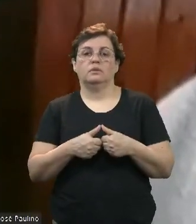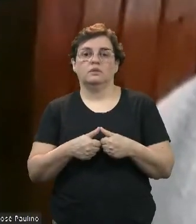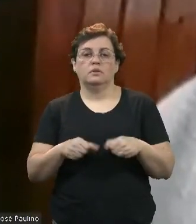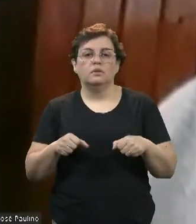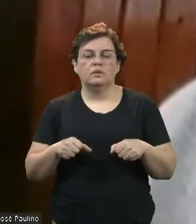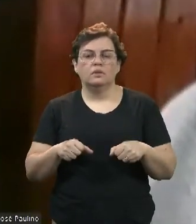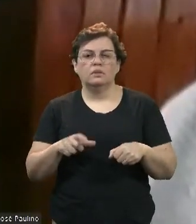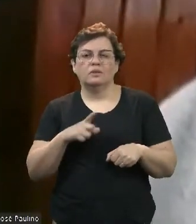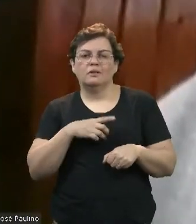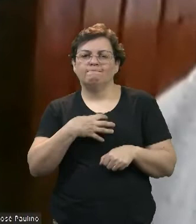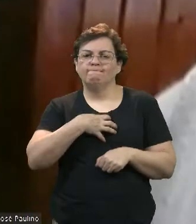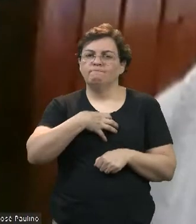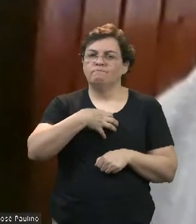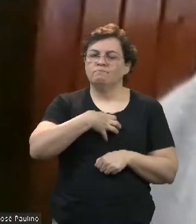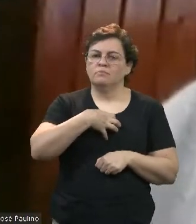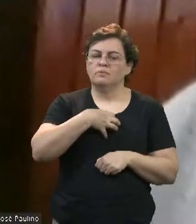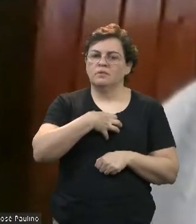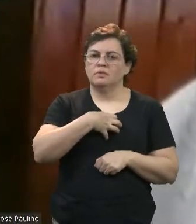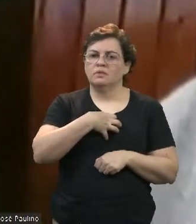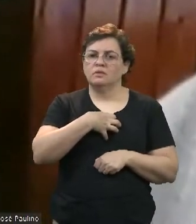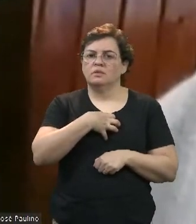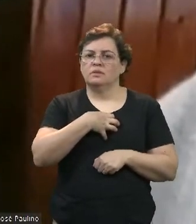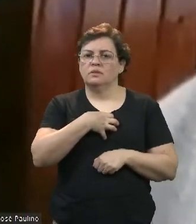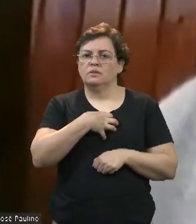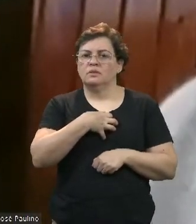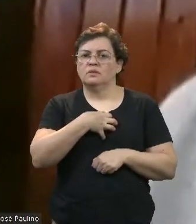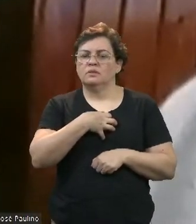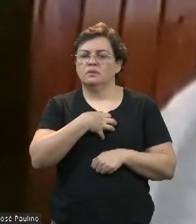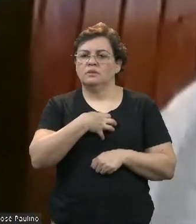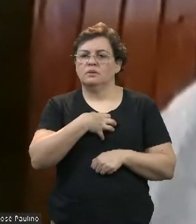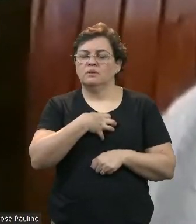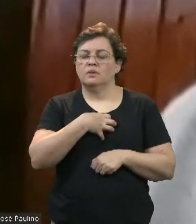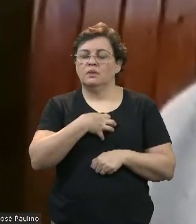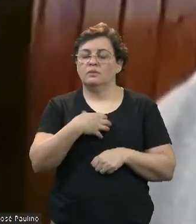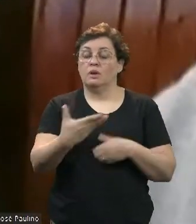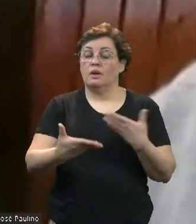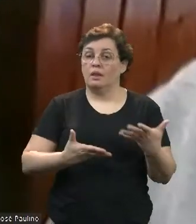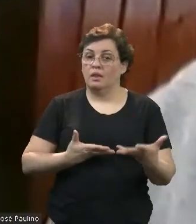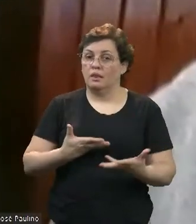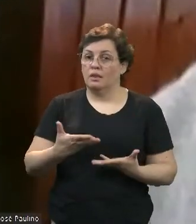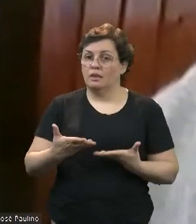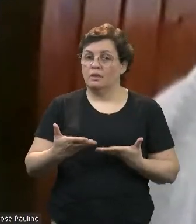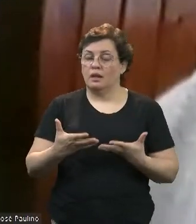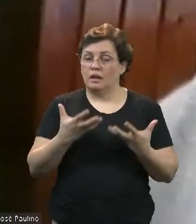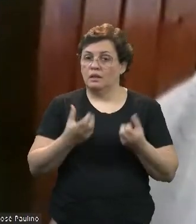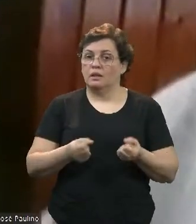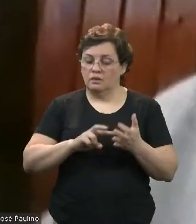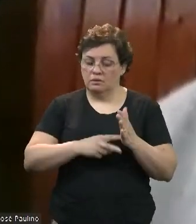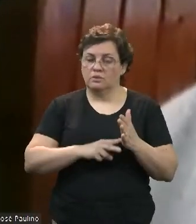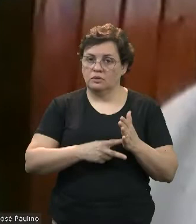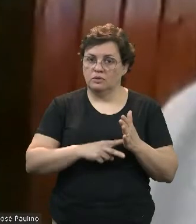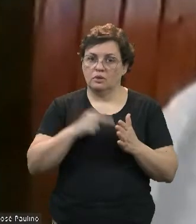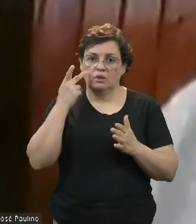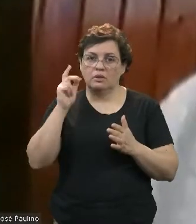tendo essa acessibilidade aí de estar atendendo ao sindicato para que nós possamos levar as demandas para que não